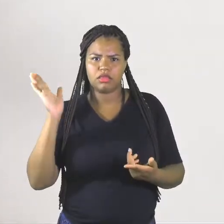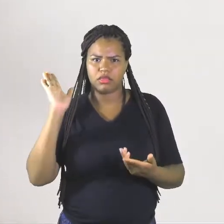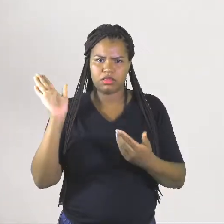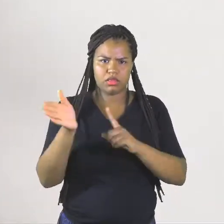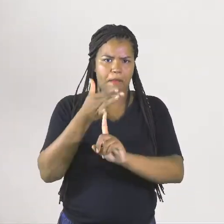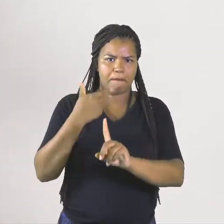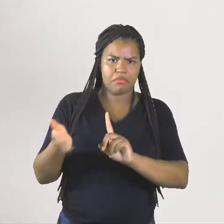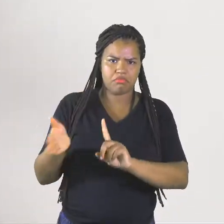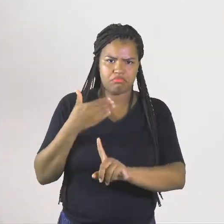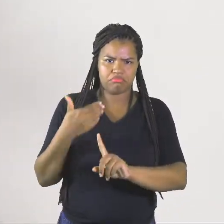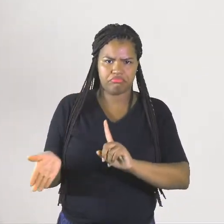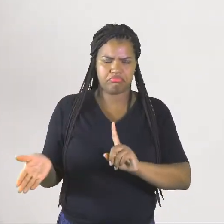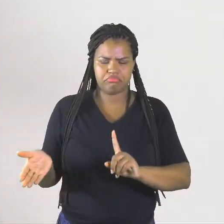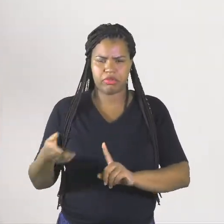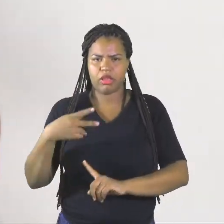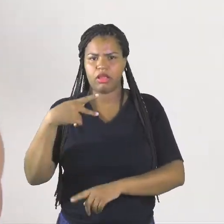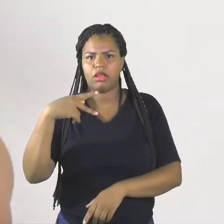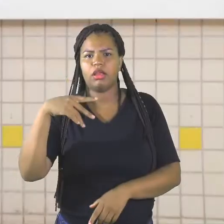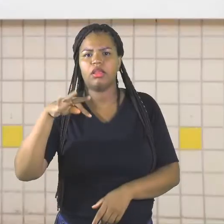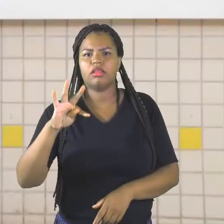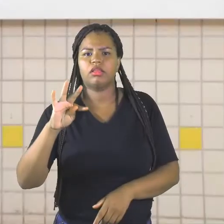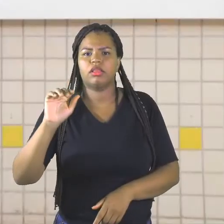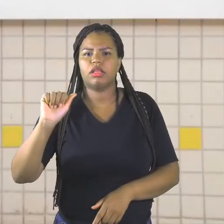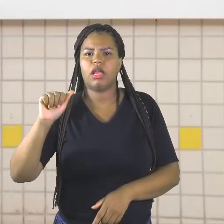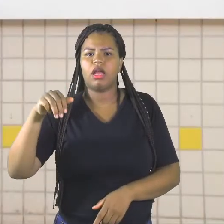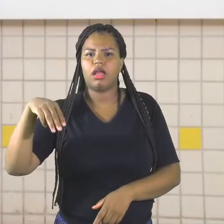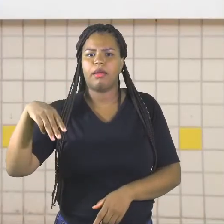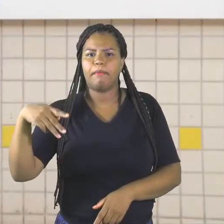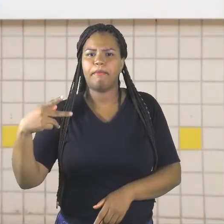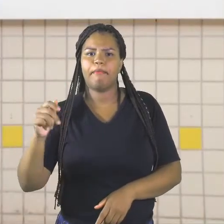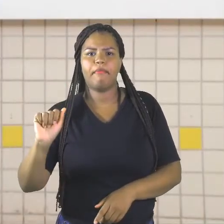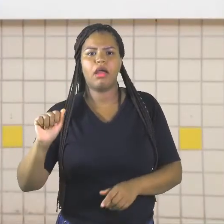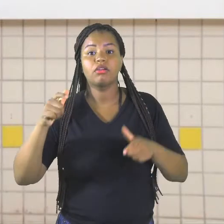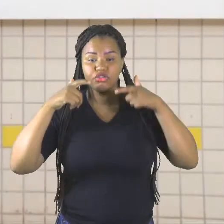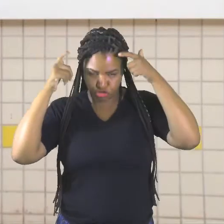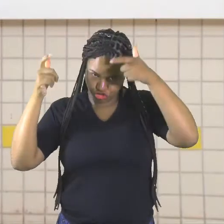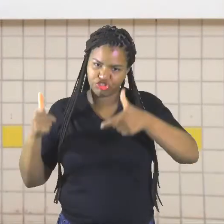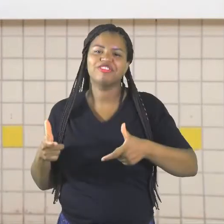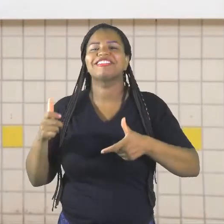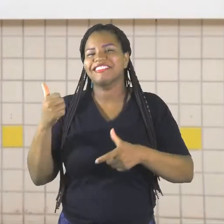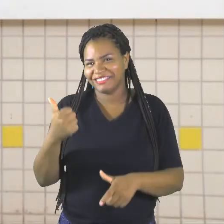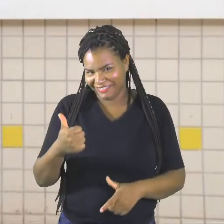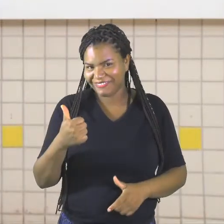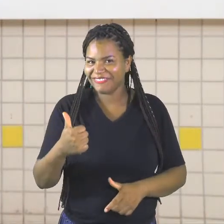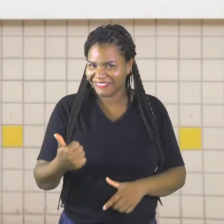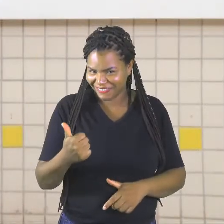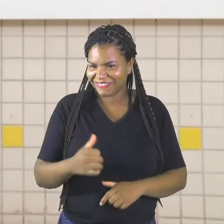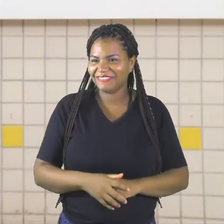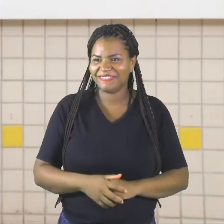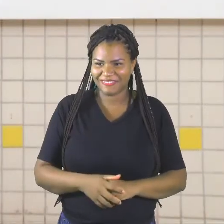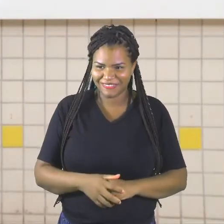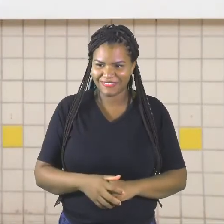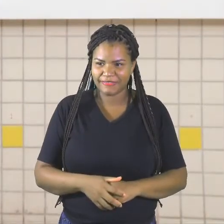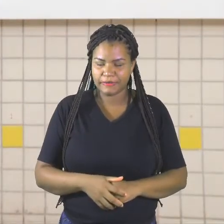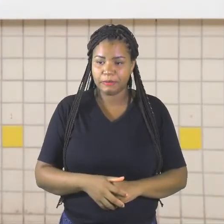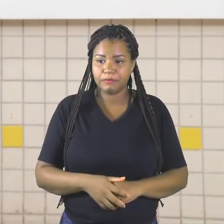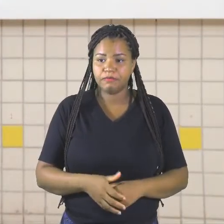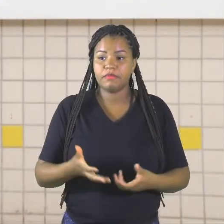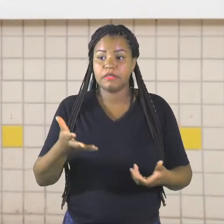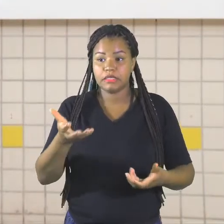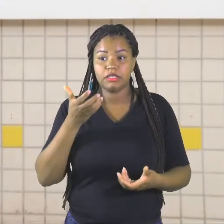É tampa. Tirou o chapéu também? Tirou. E eu quero